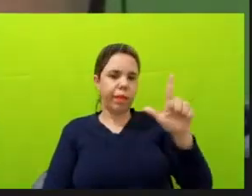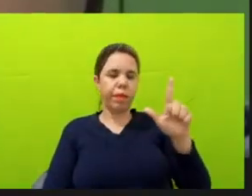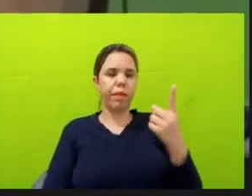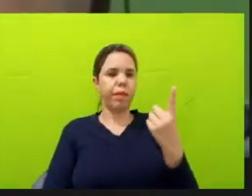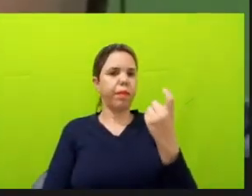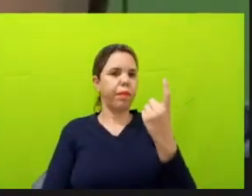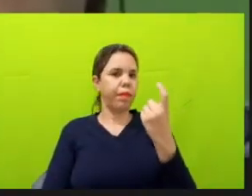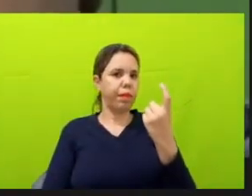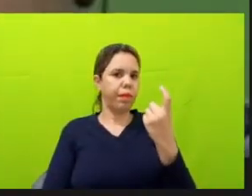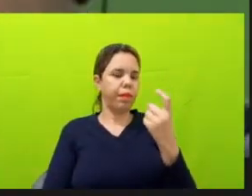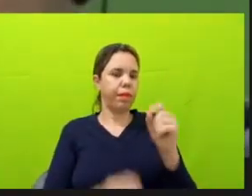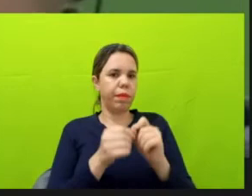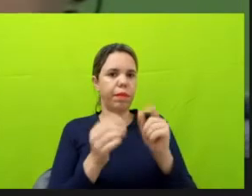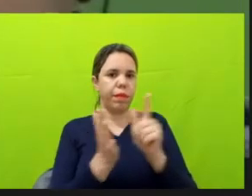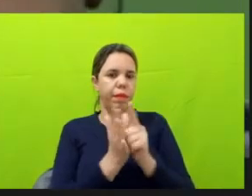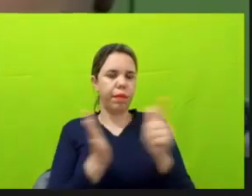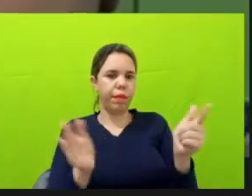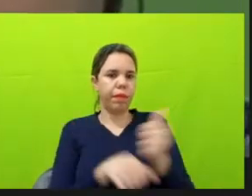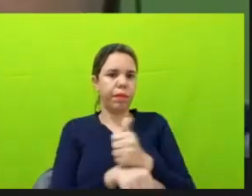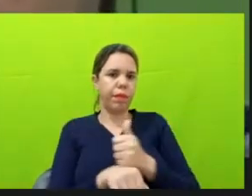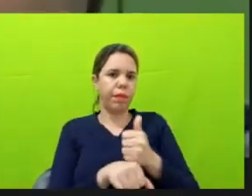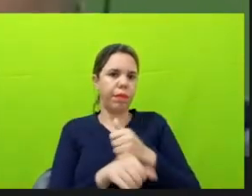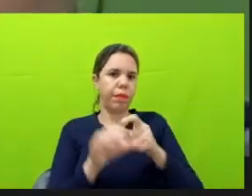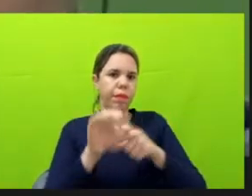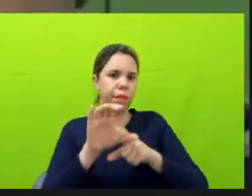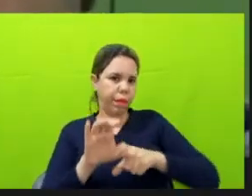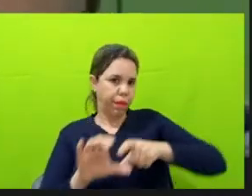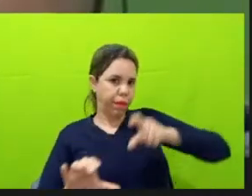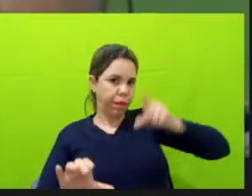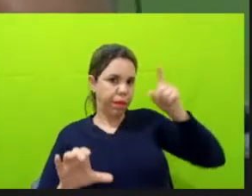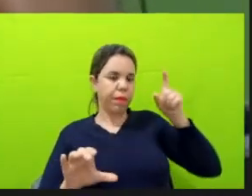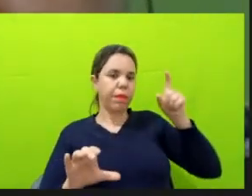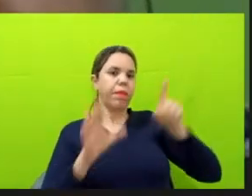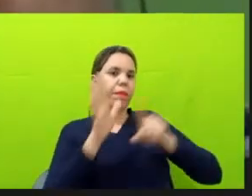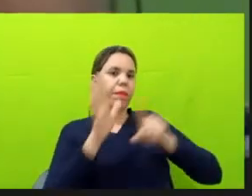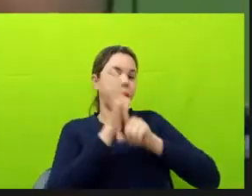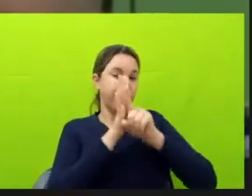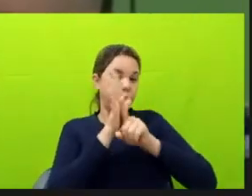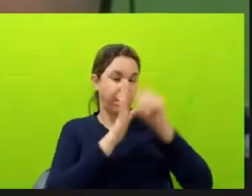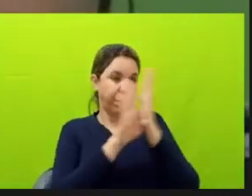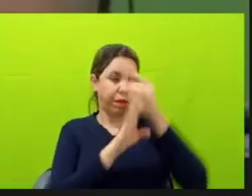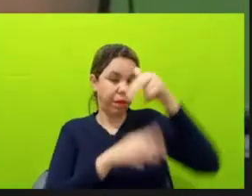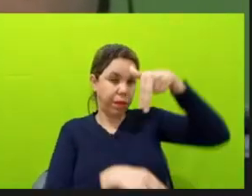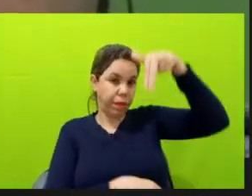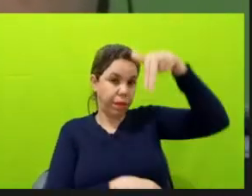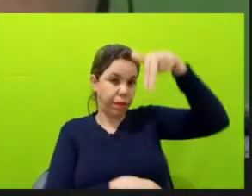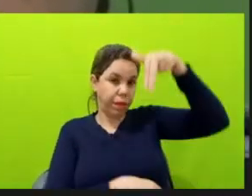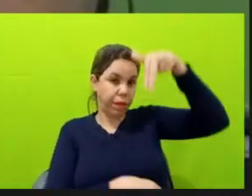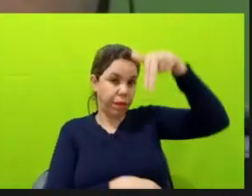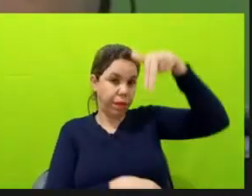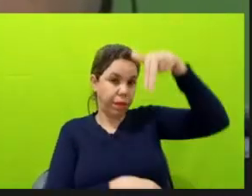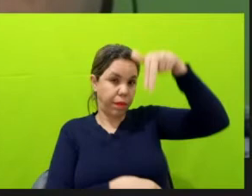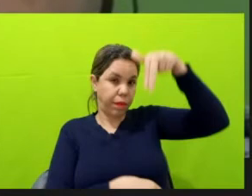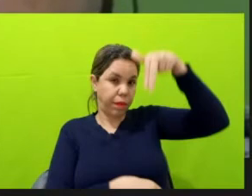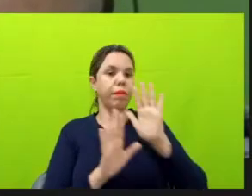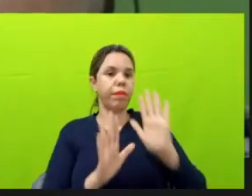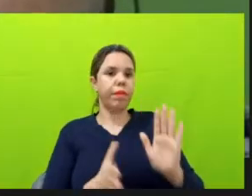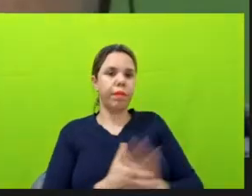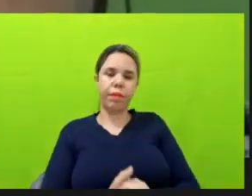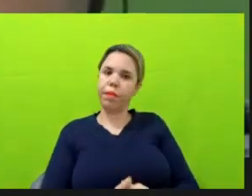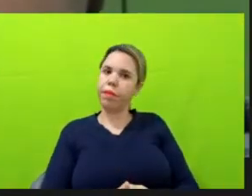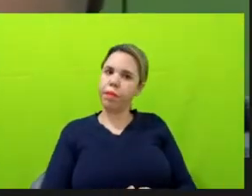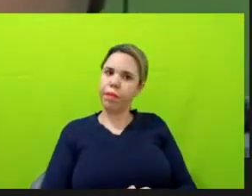jornalismo independente, de fato, e investiga no norte do Brasil, infelizmente. Nós somos